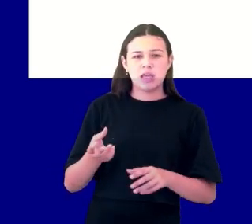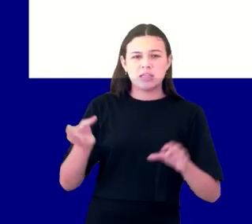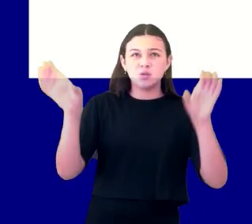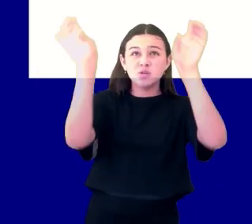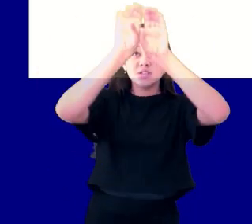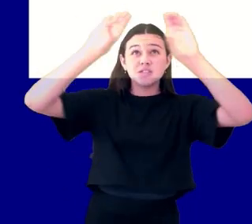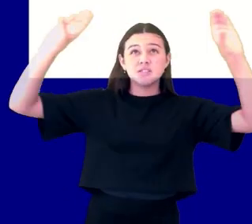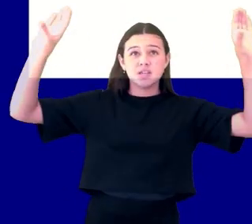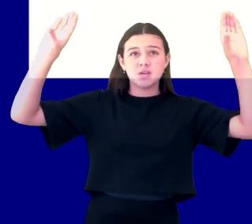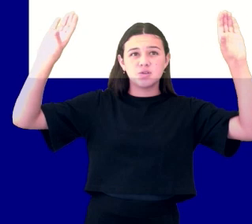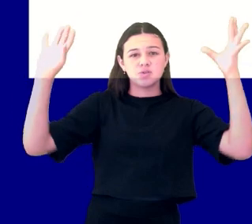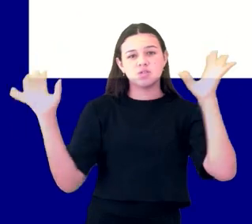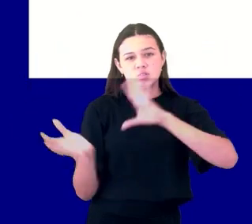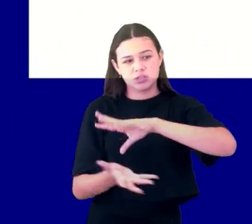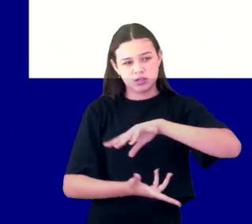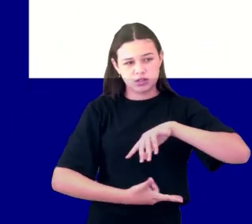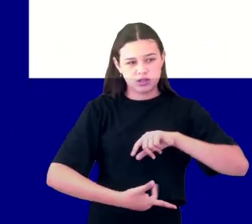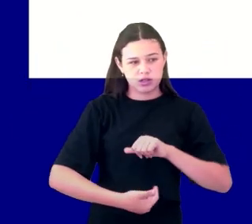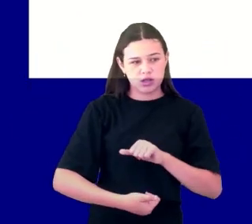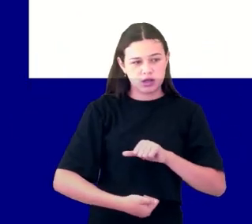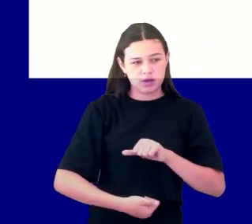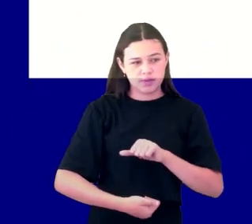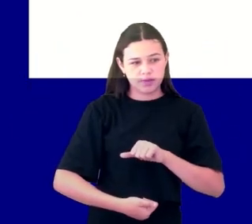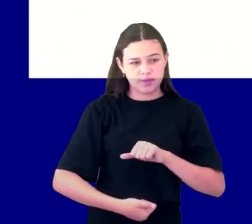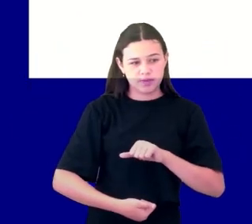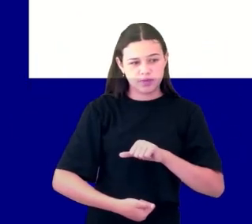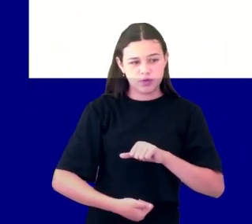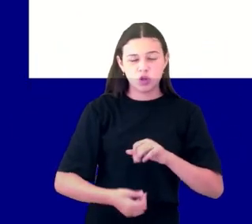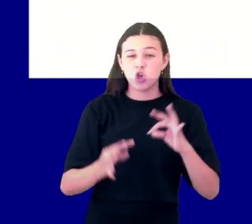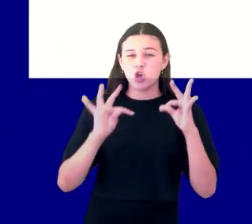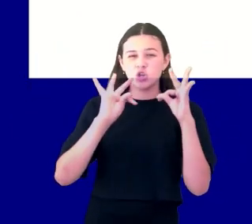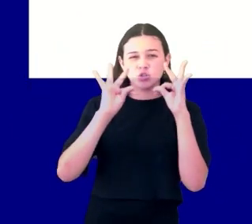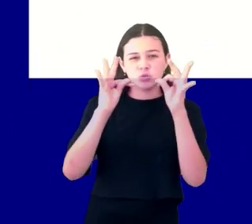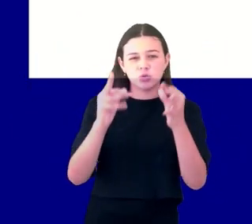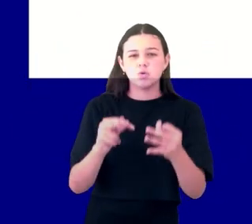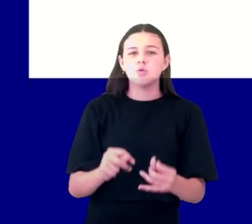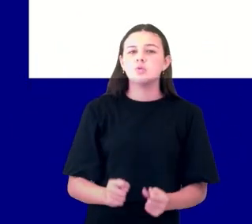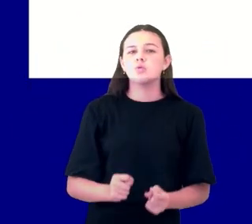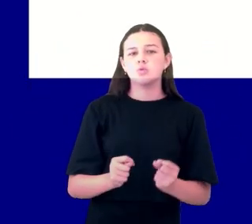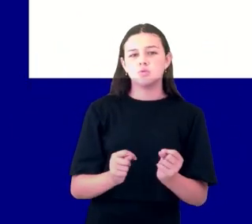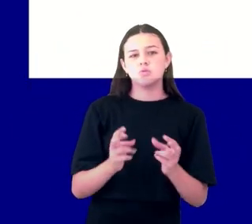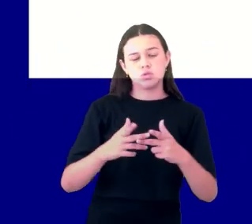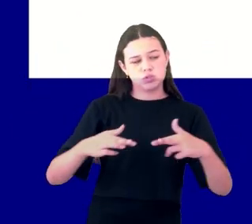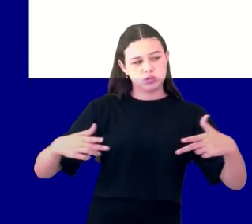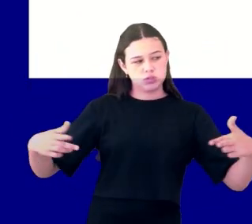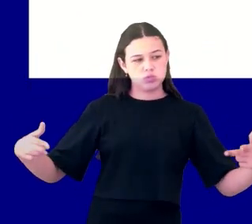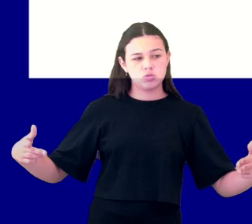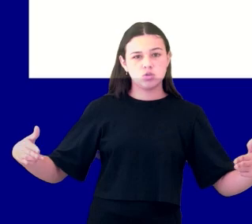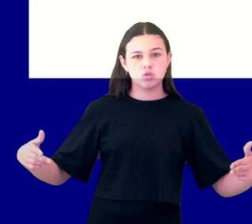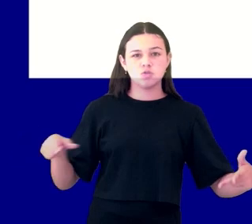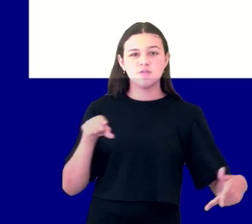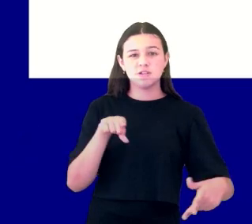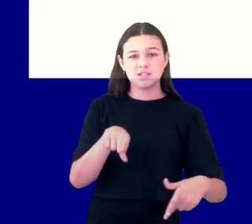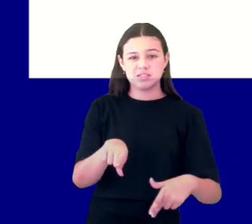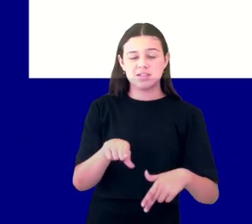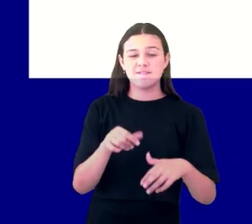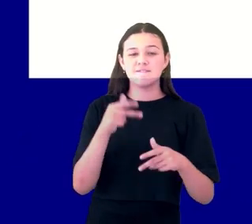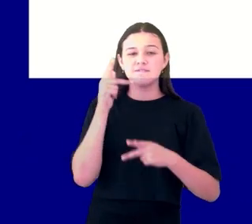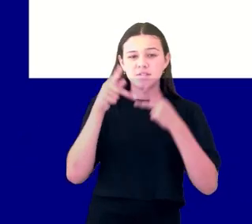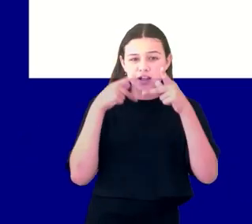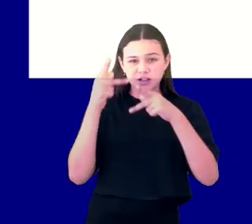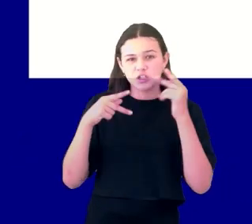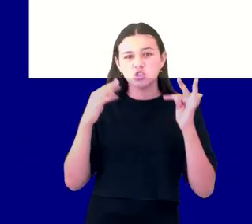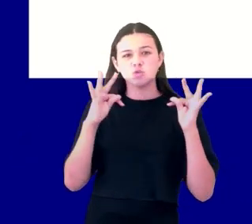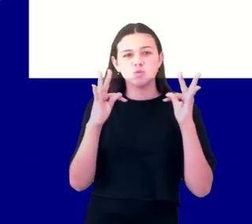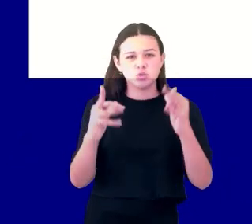hebraico que significa todas as coisas, é como se você quisesse falar sobre tudo, e então quando você queria descrever o tudo, você usava essa expressão,